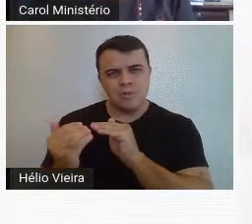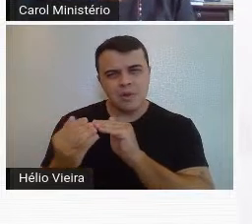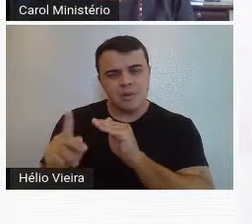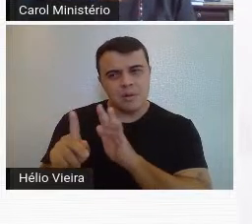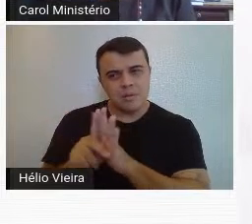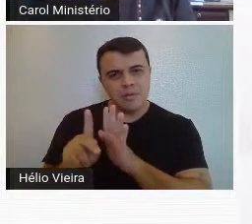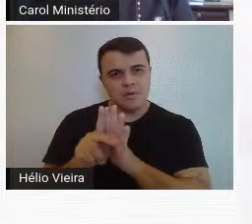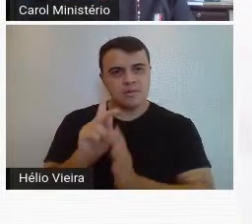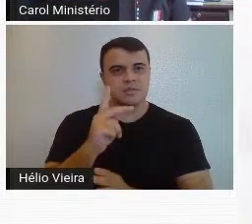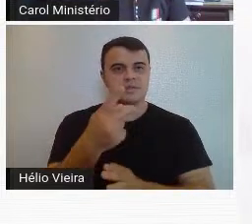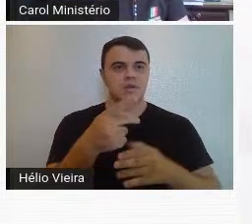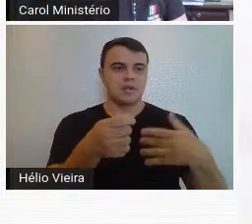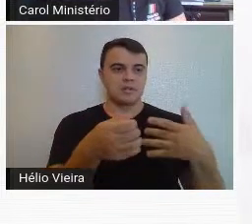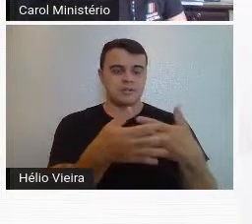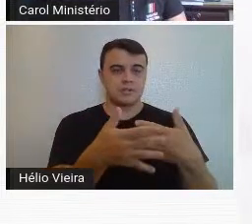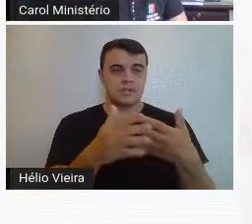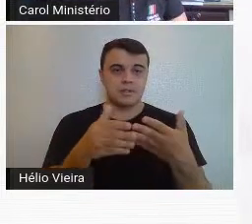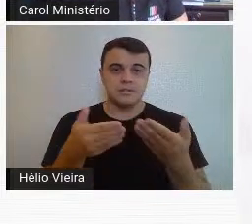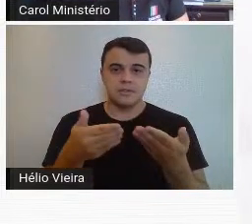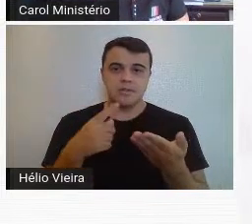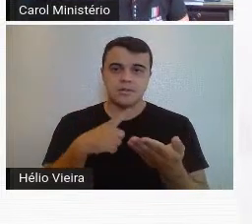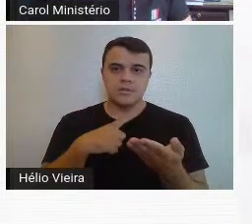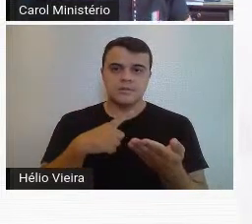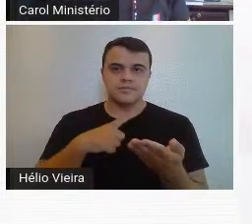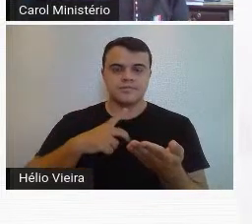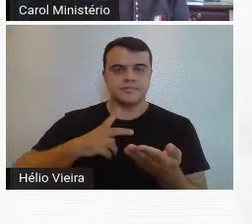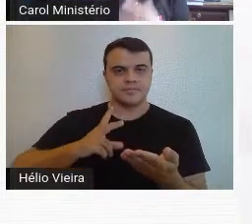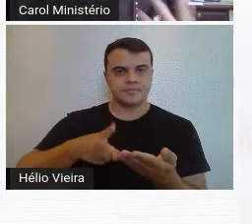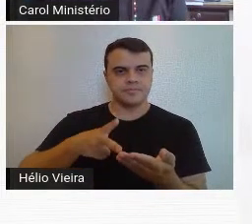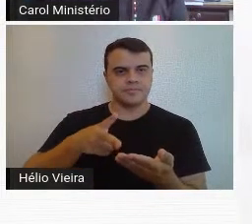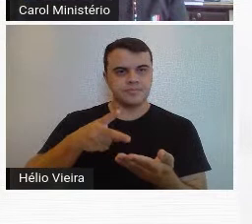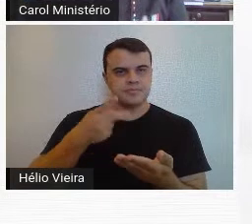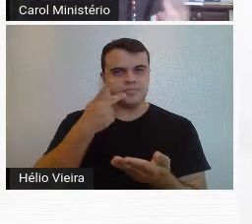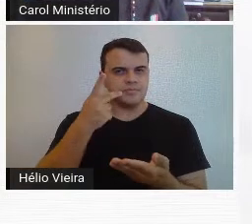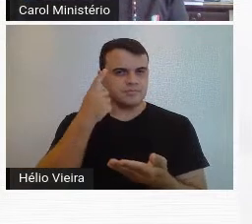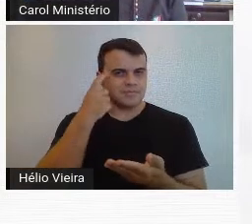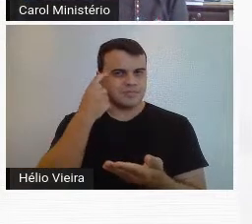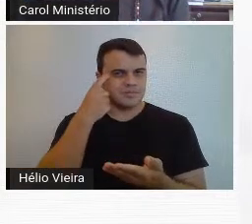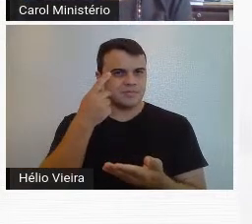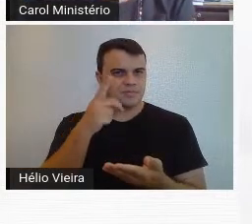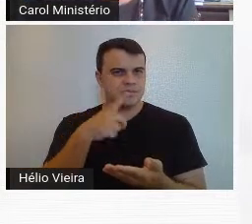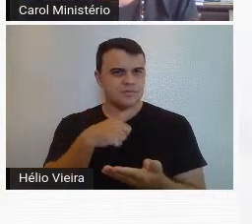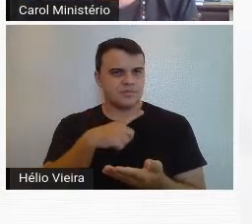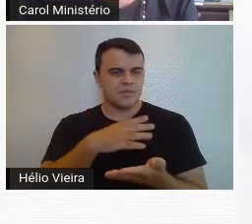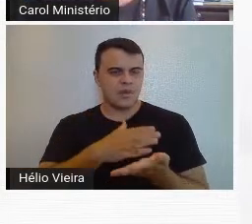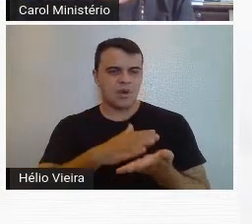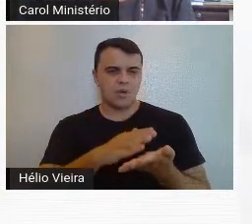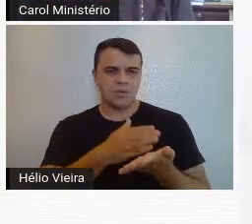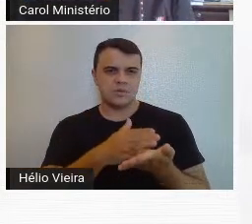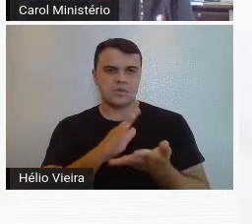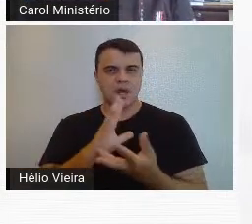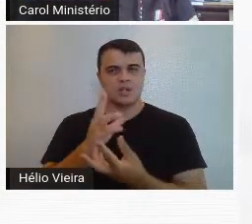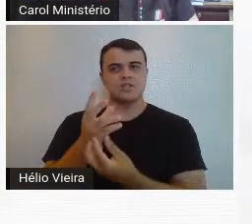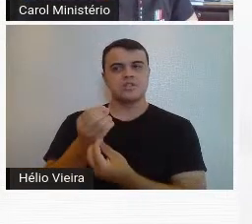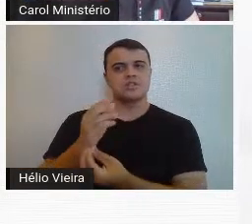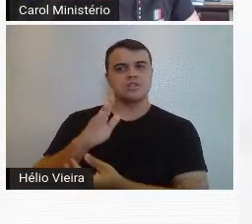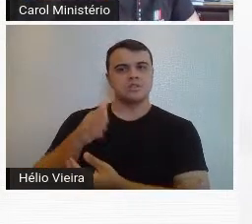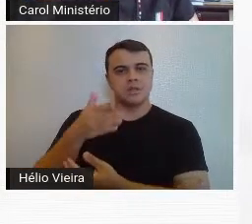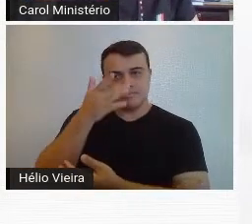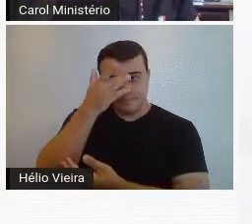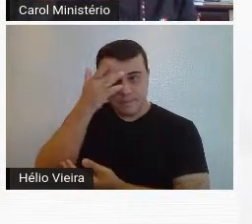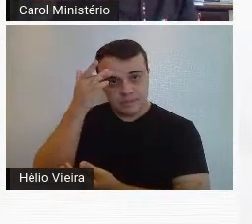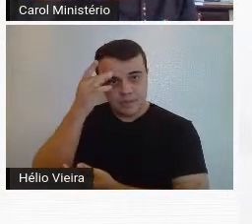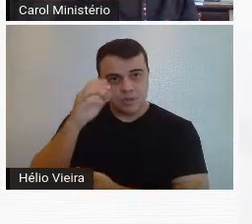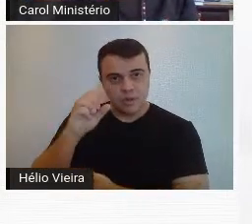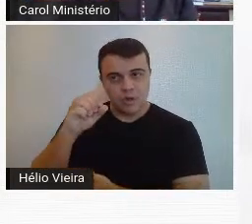própria história da cidade, então ela vai levantar que tinham alguns artistas já, como